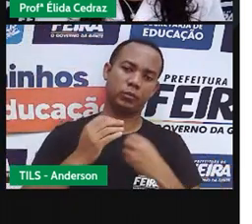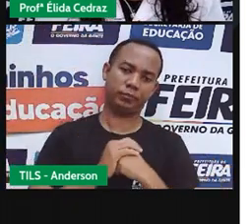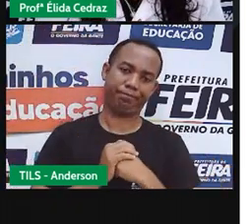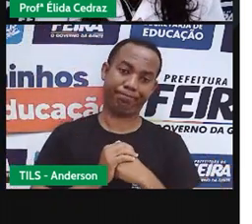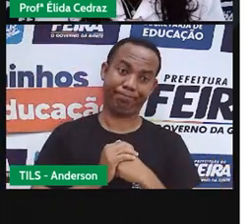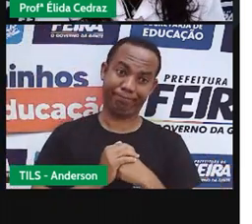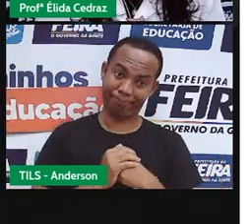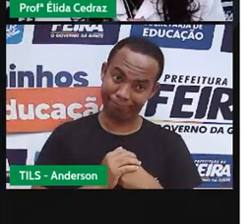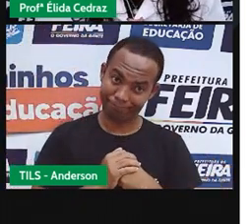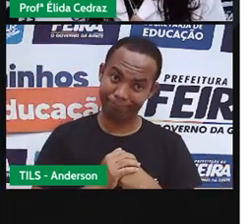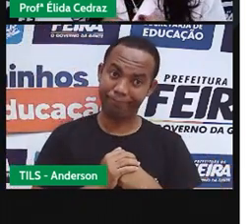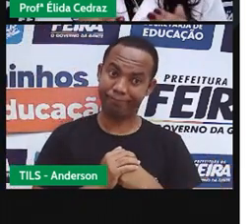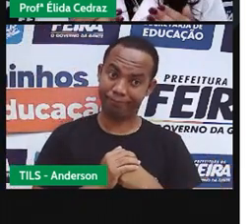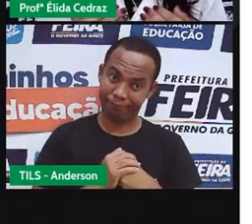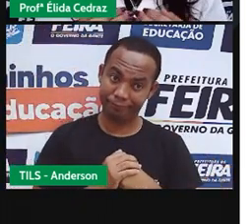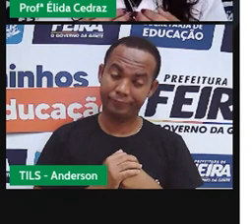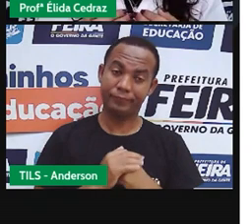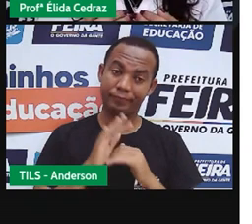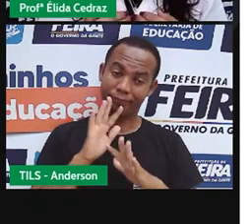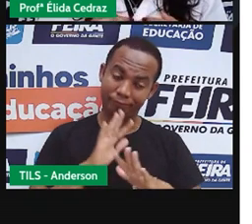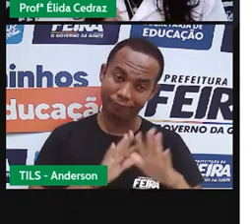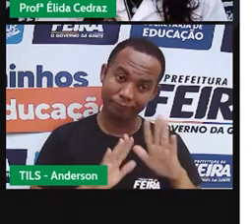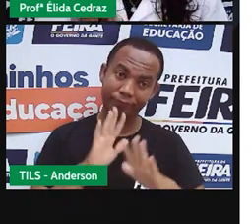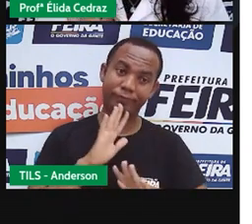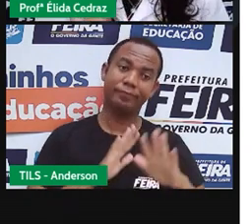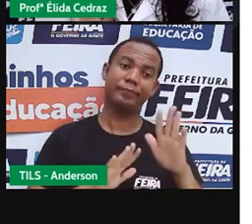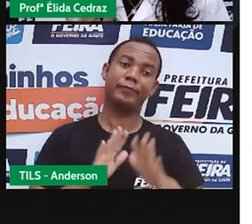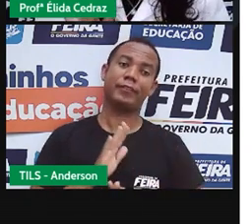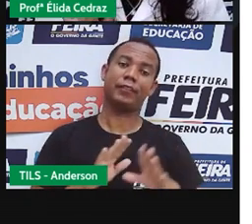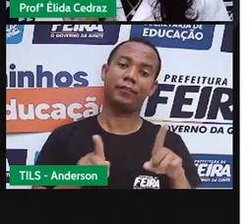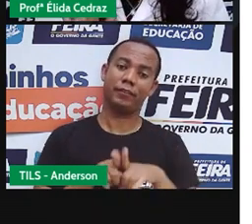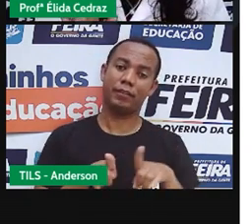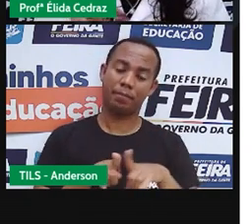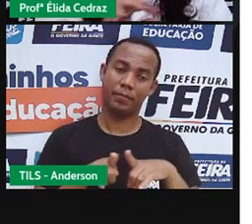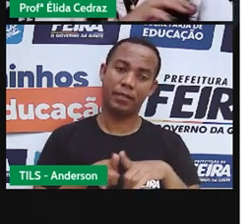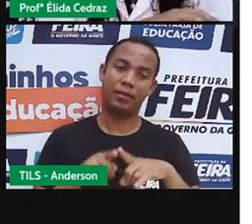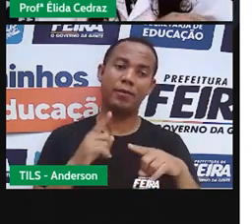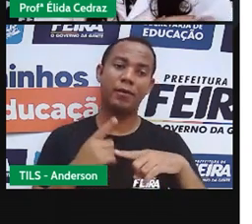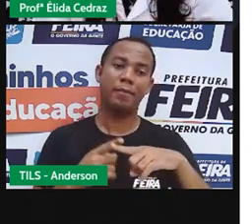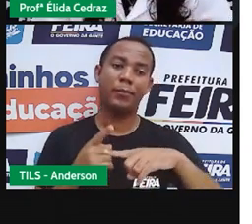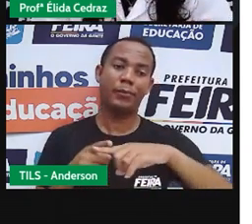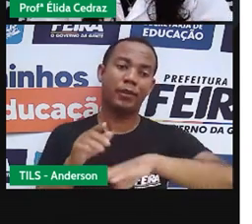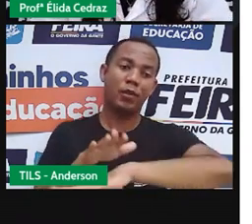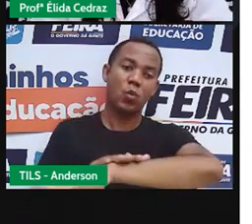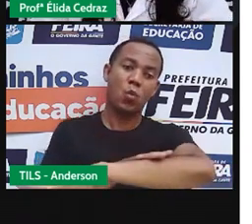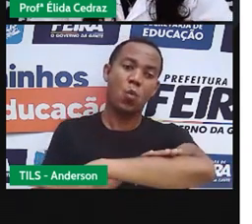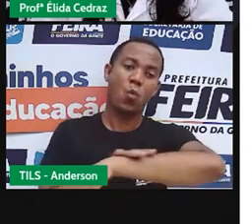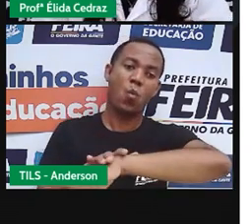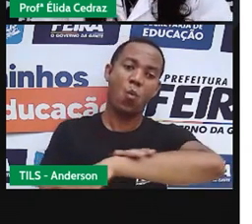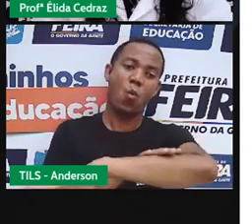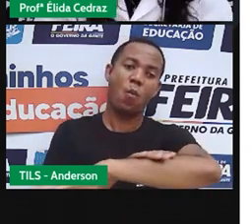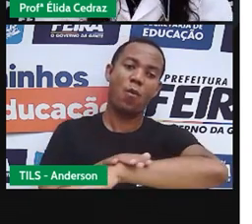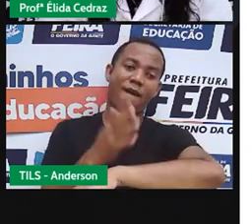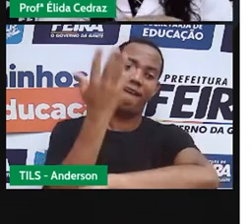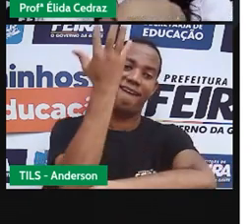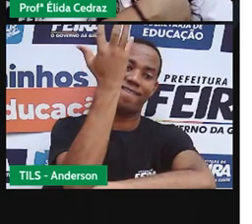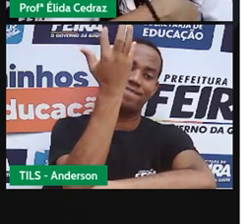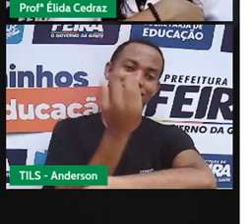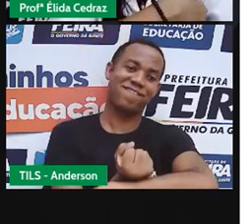apesar de todos os benefícios que o sol nos oferece, a nossa pele absorve a radiação.